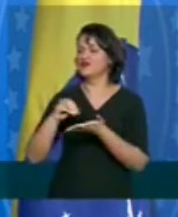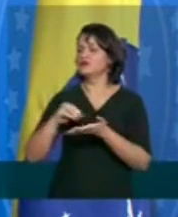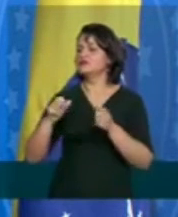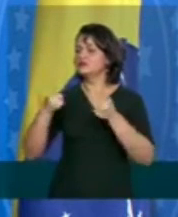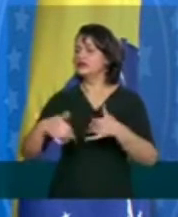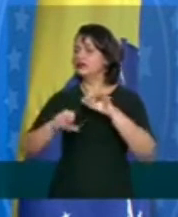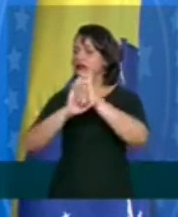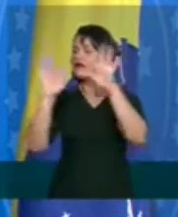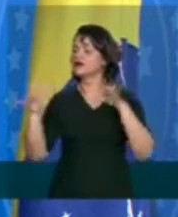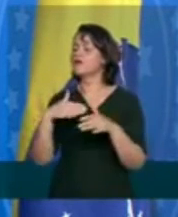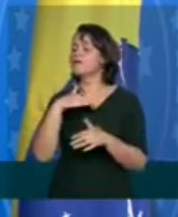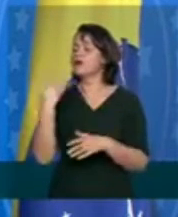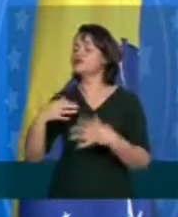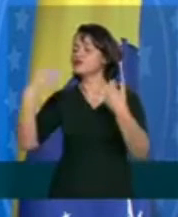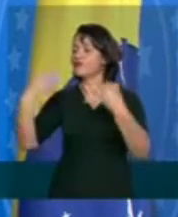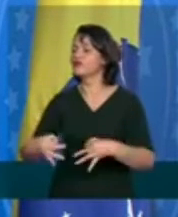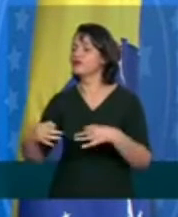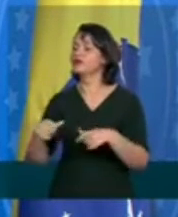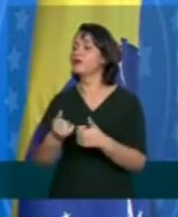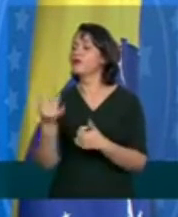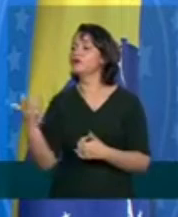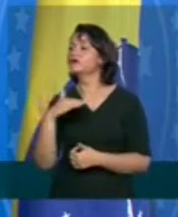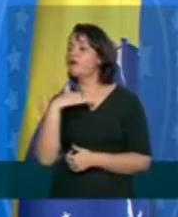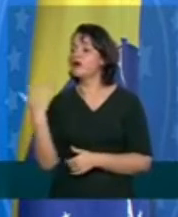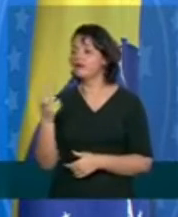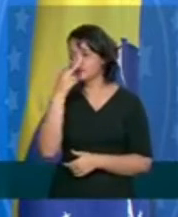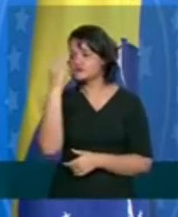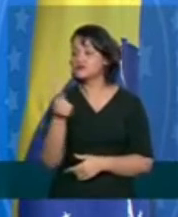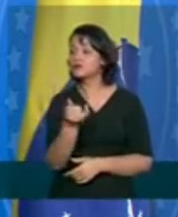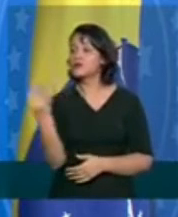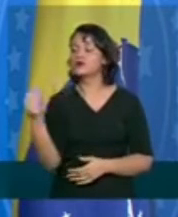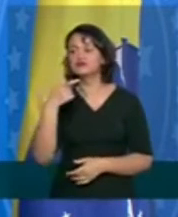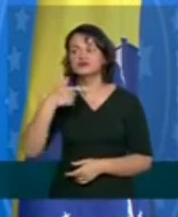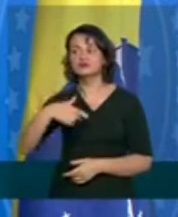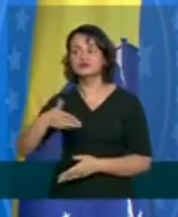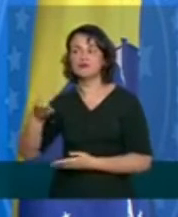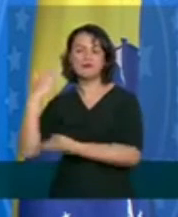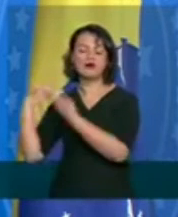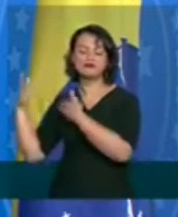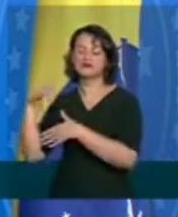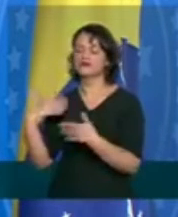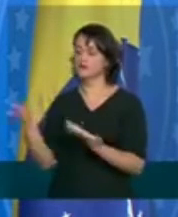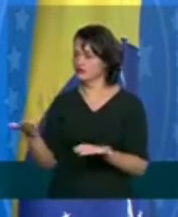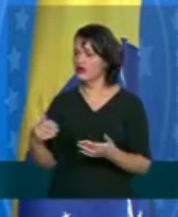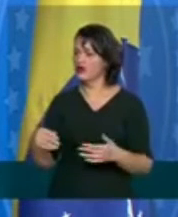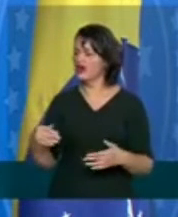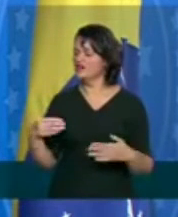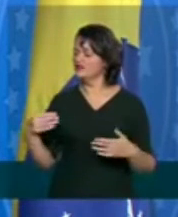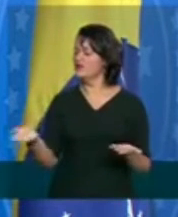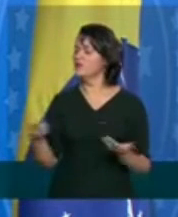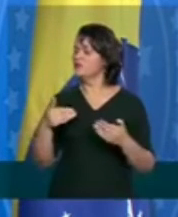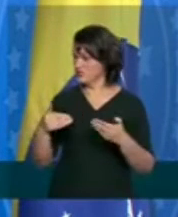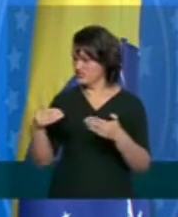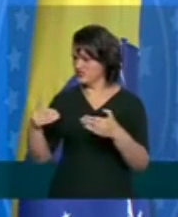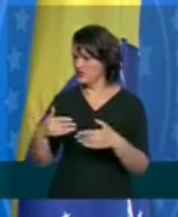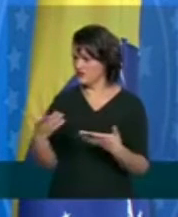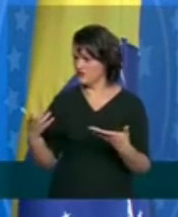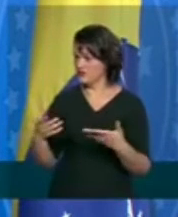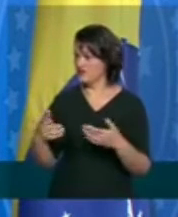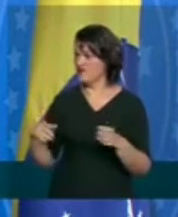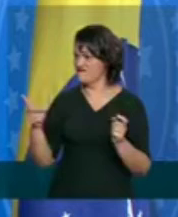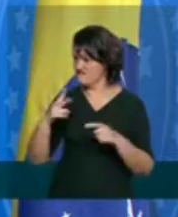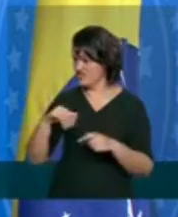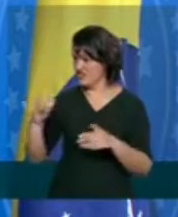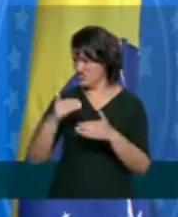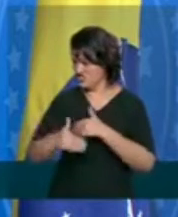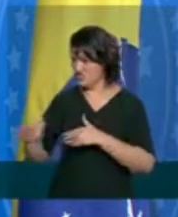casos foram confirmados e quantos óbitos aconteceram em dias anteriores o Ministério pretende mudar essa prática e passar a divulgar os